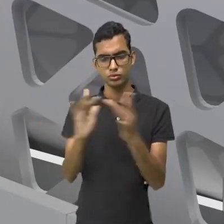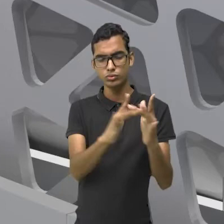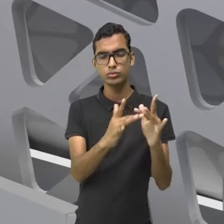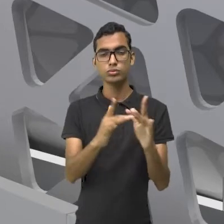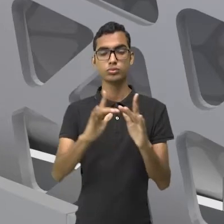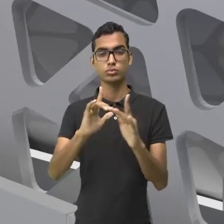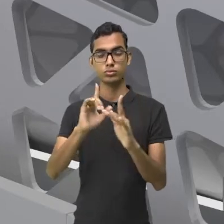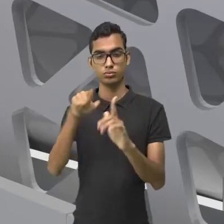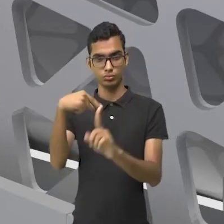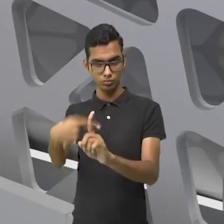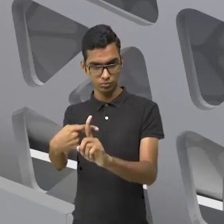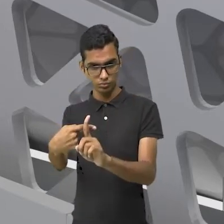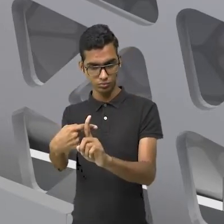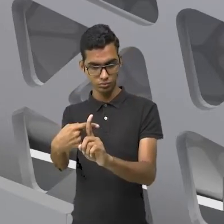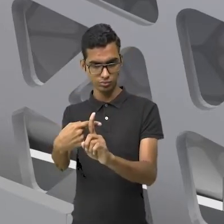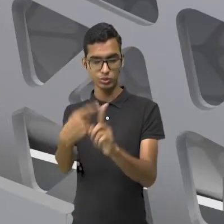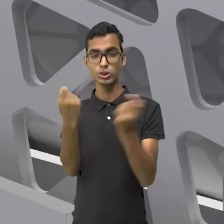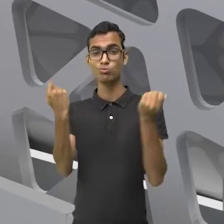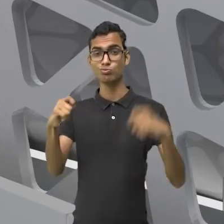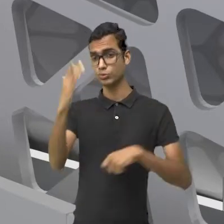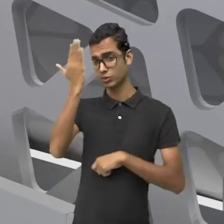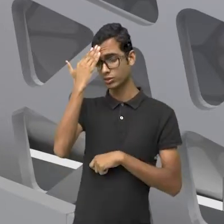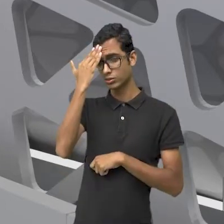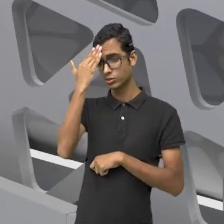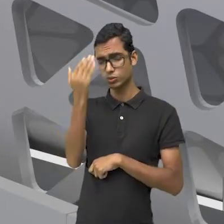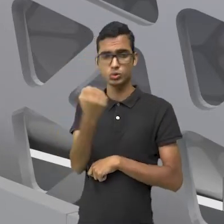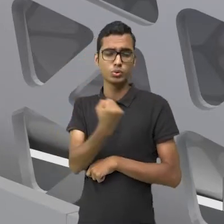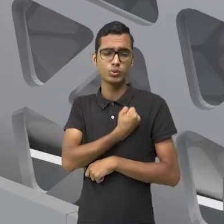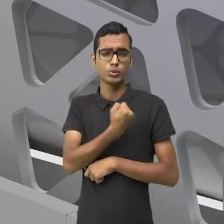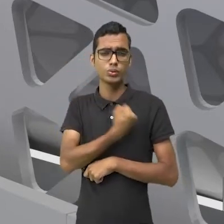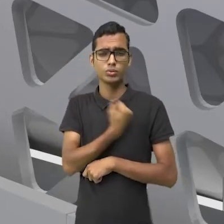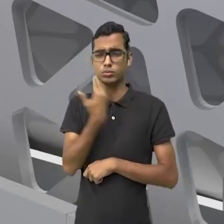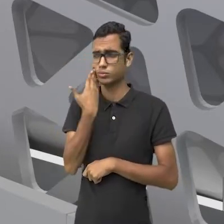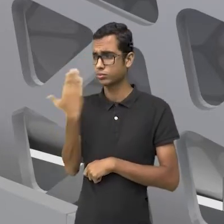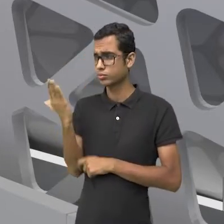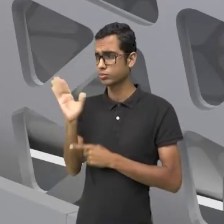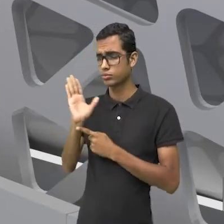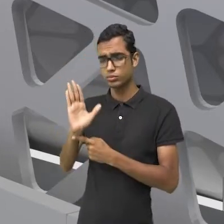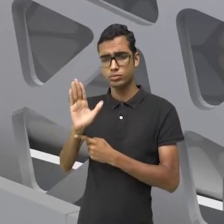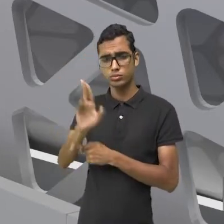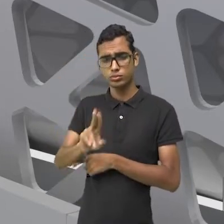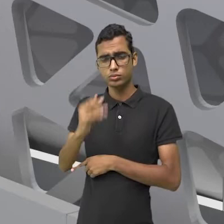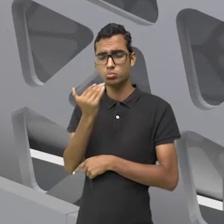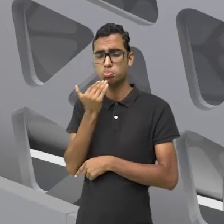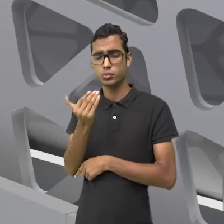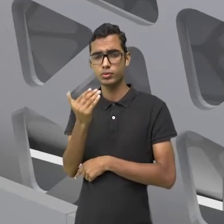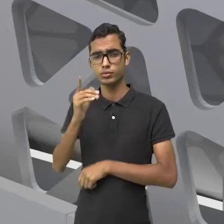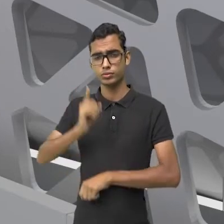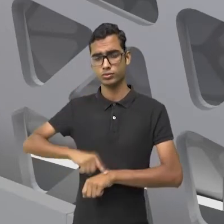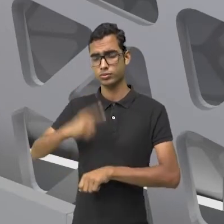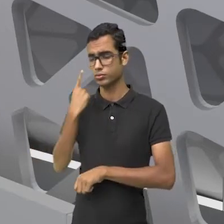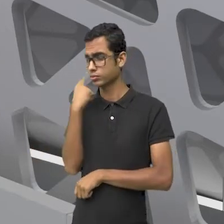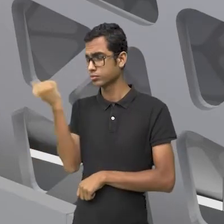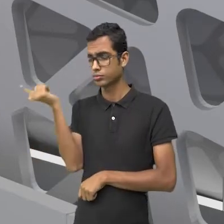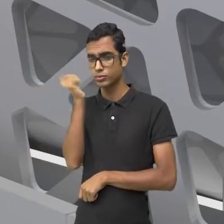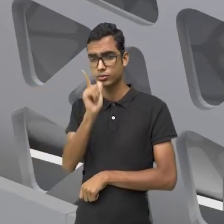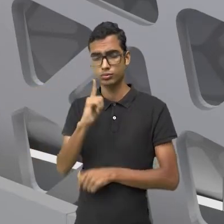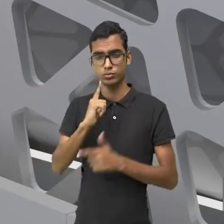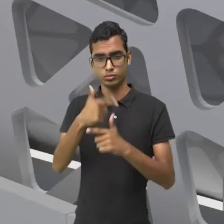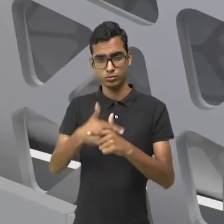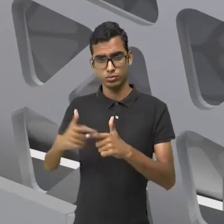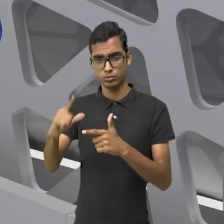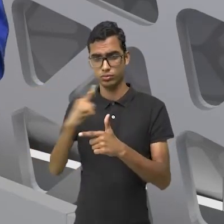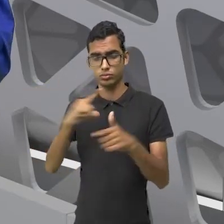positivo. Então, eu preciso saber que número é que está sendo solicitado para que haja essa